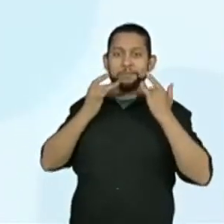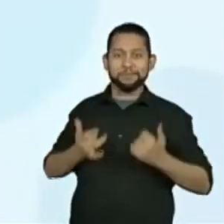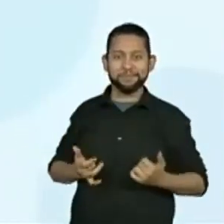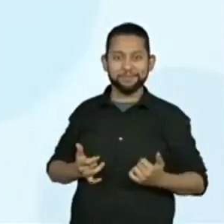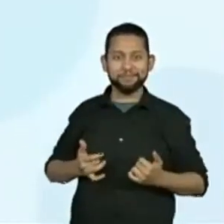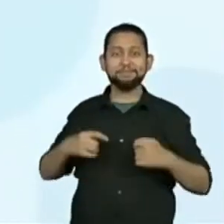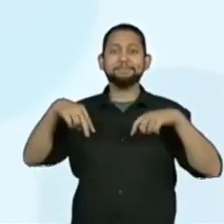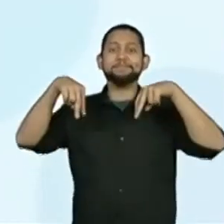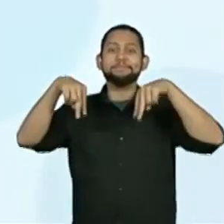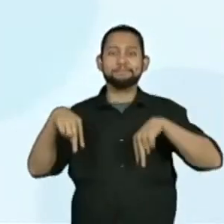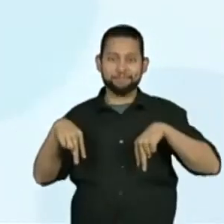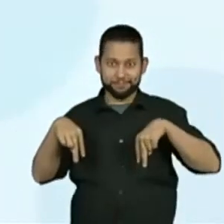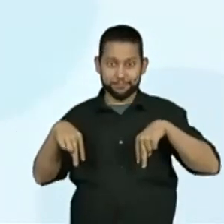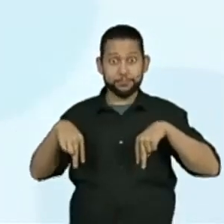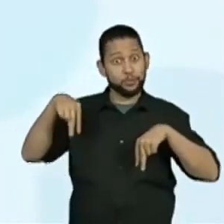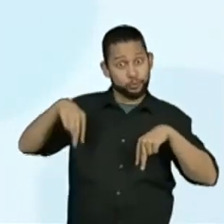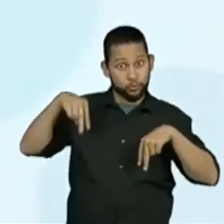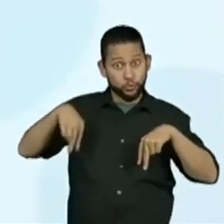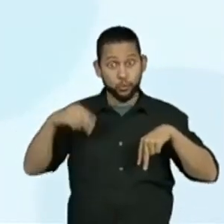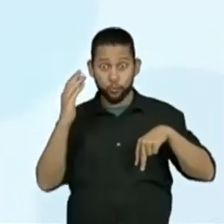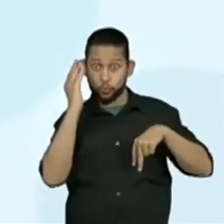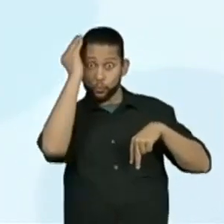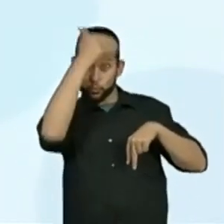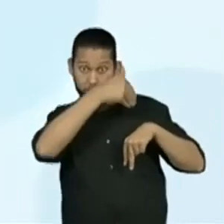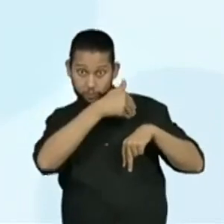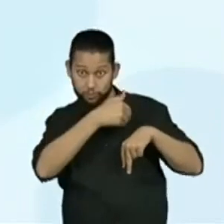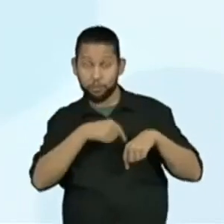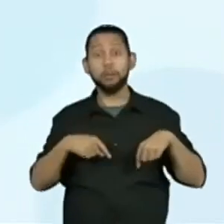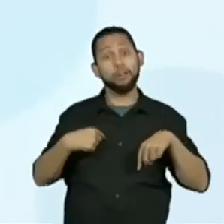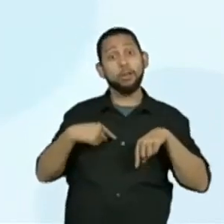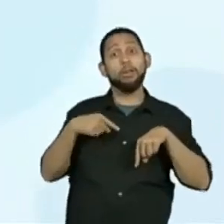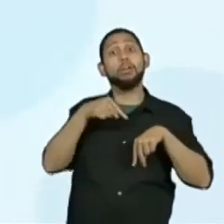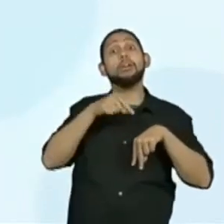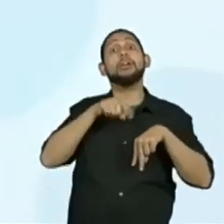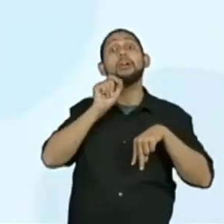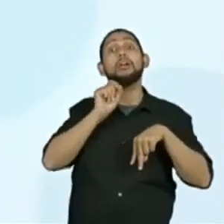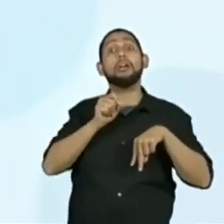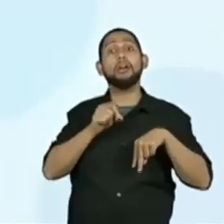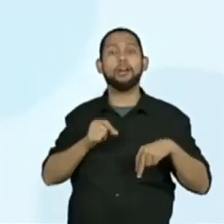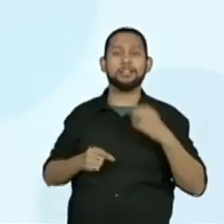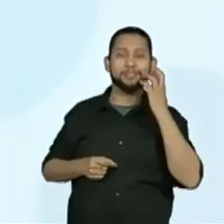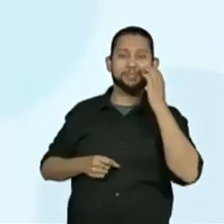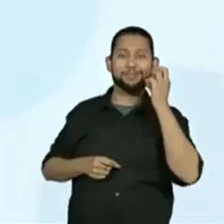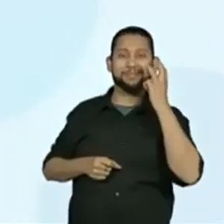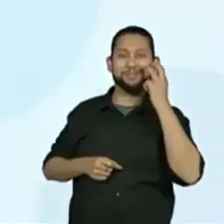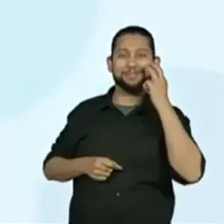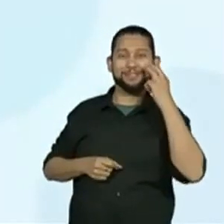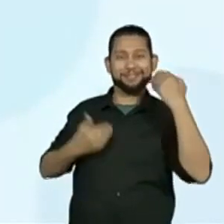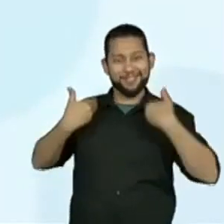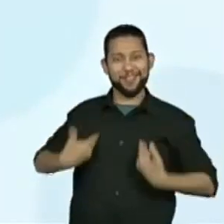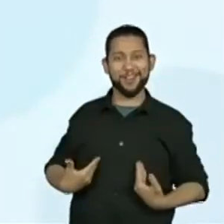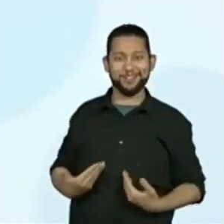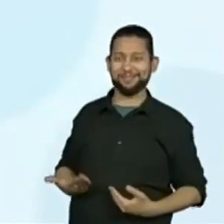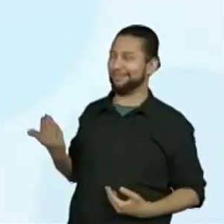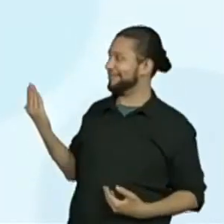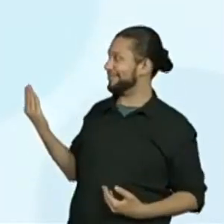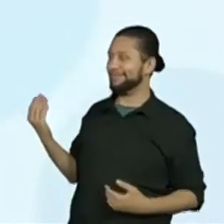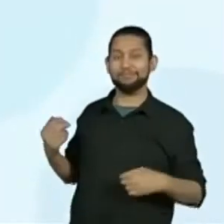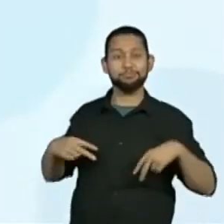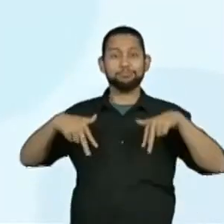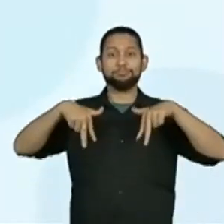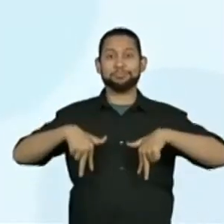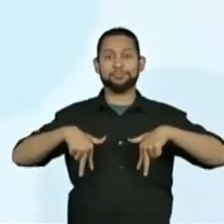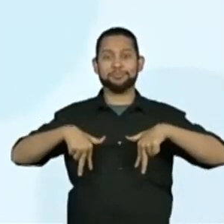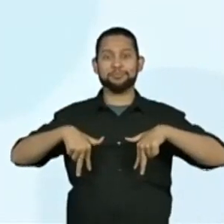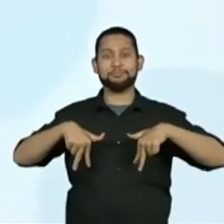apresentado pelo professor Joelson e por mim. Professor Joelson. E é essa que vos